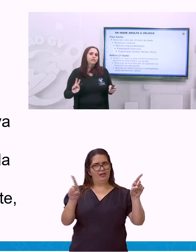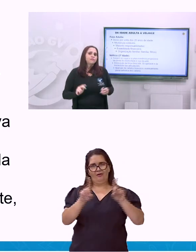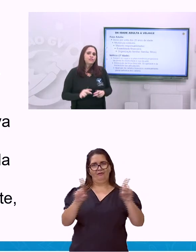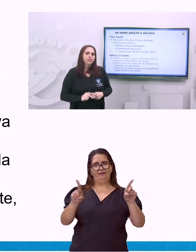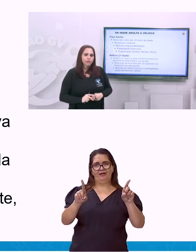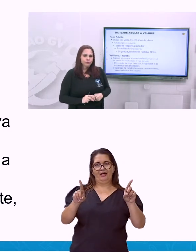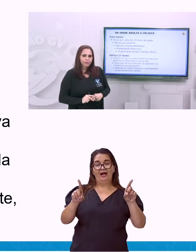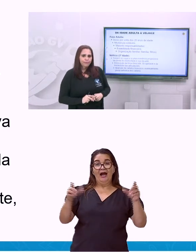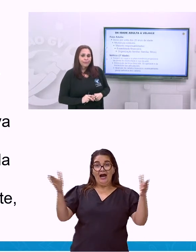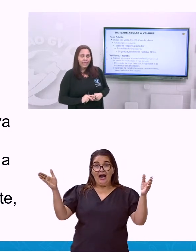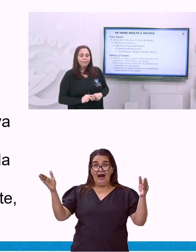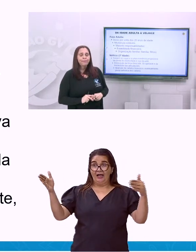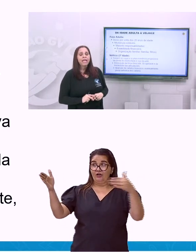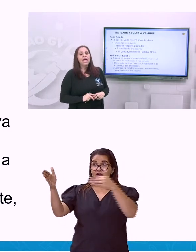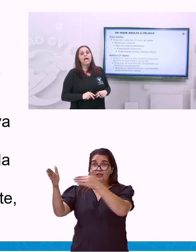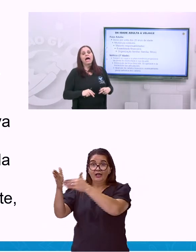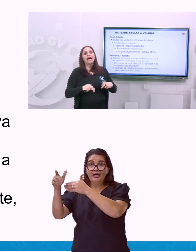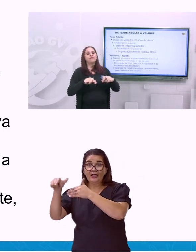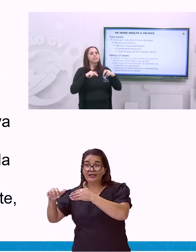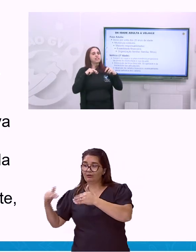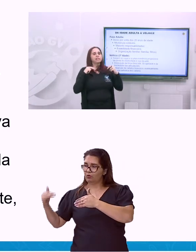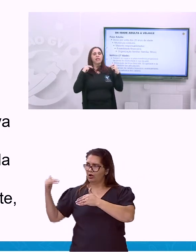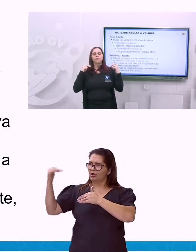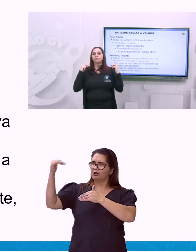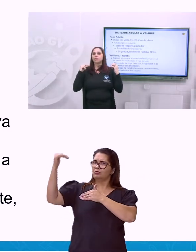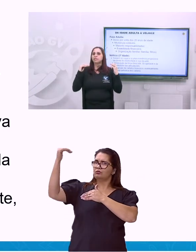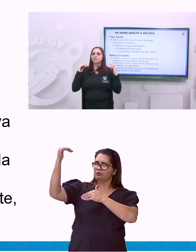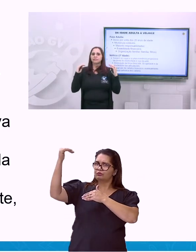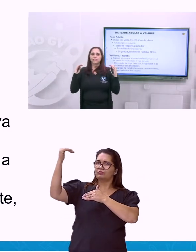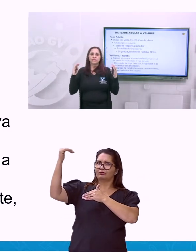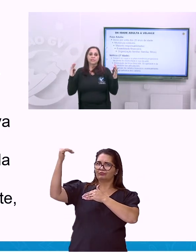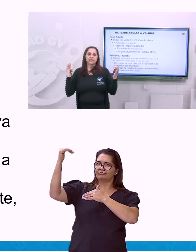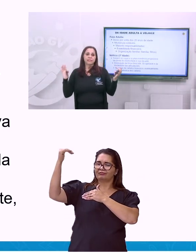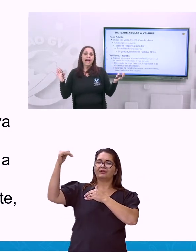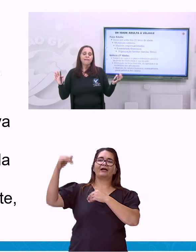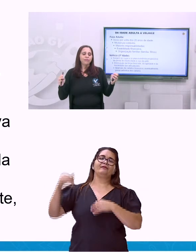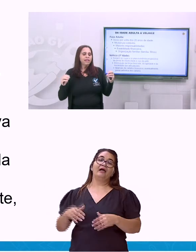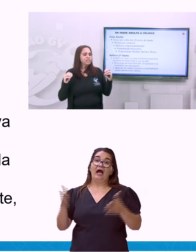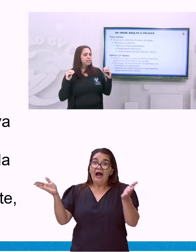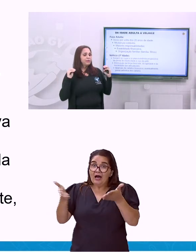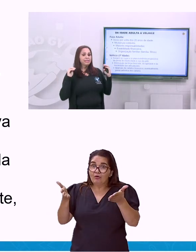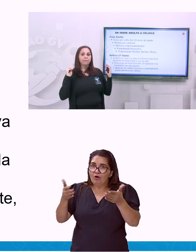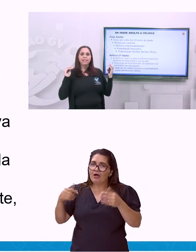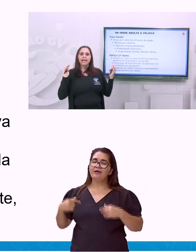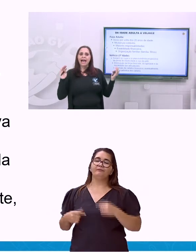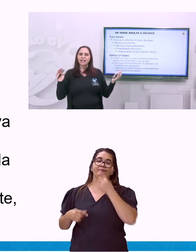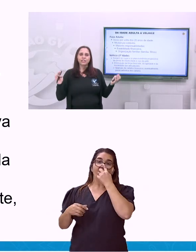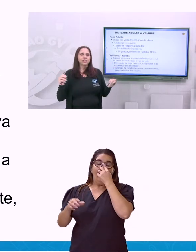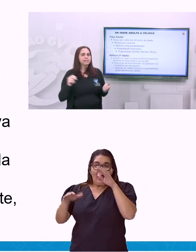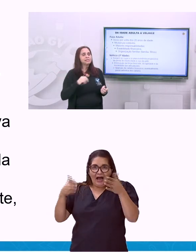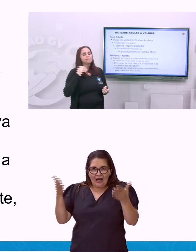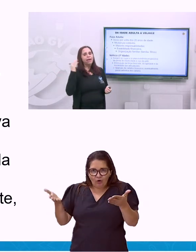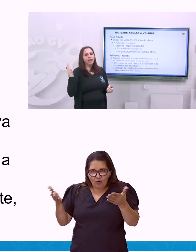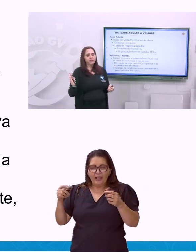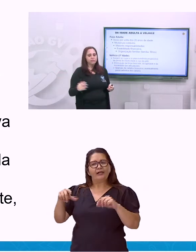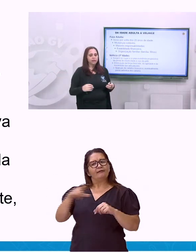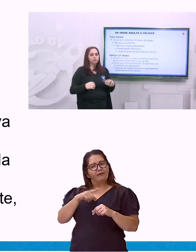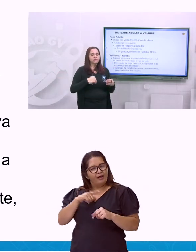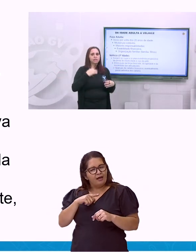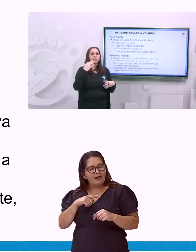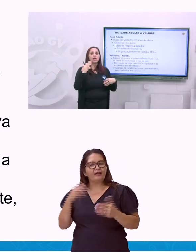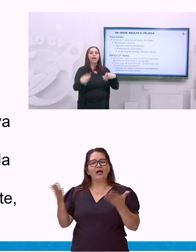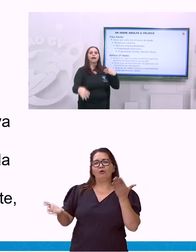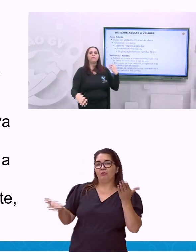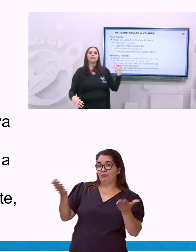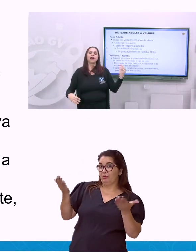a partir dos 20 anos, né? Aí você já tem uma mudança estável, né? Você já tem uma estabilidade, já se espera que você